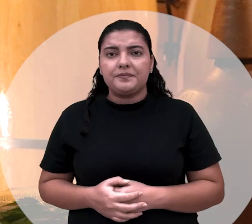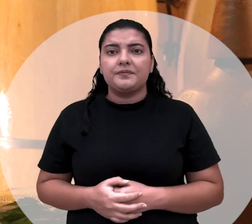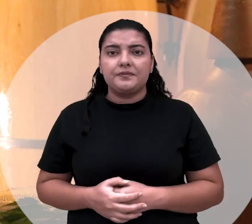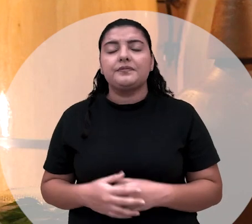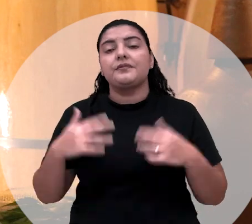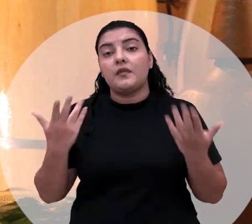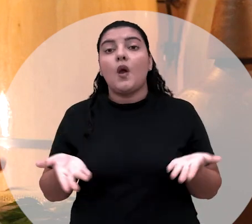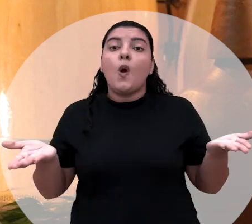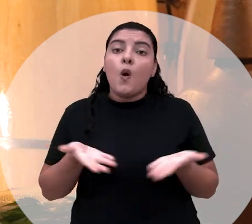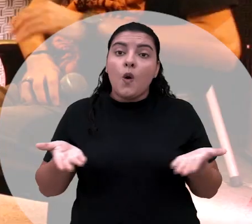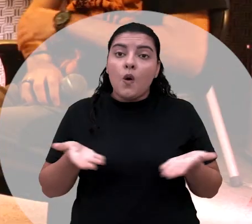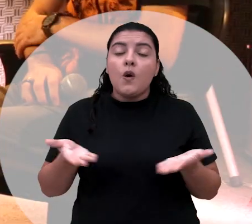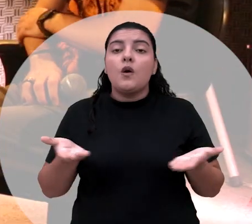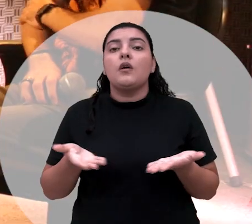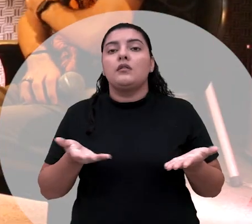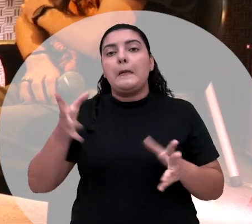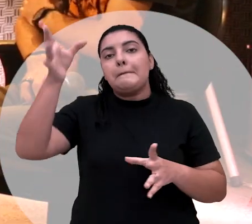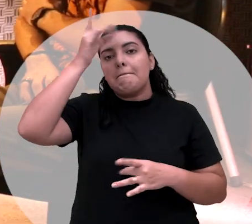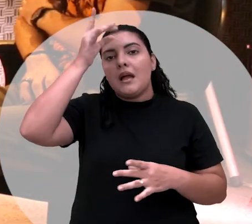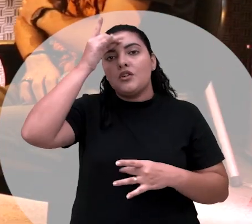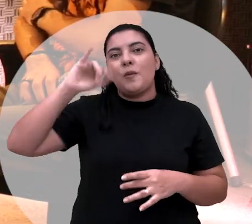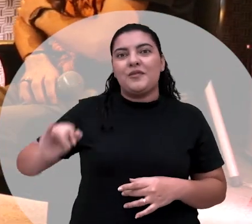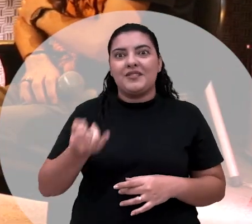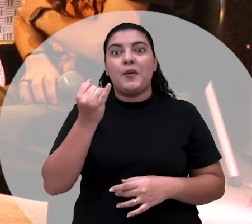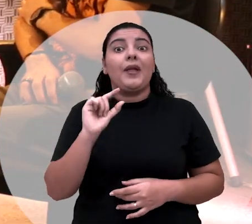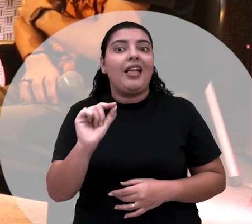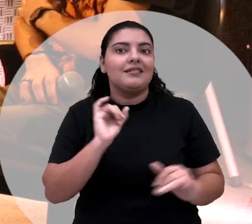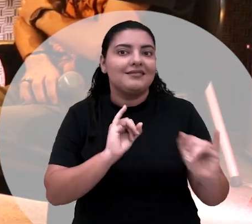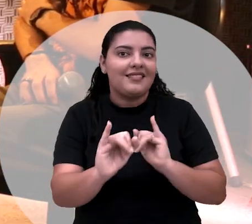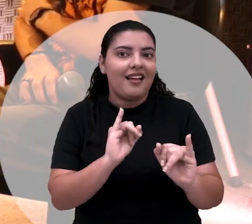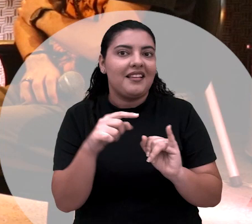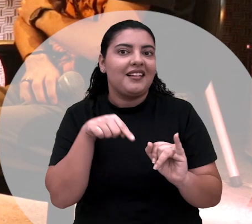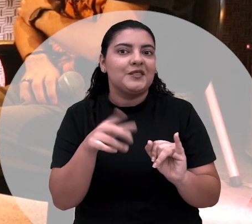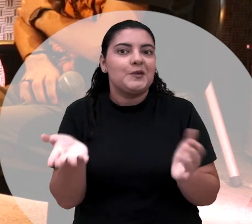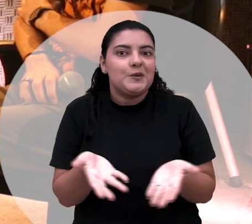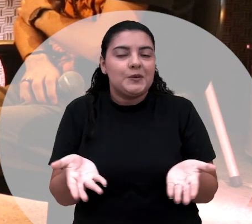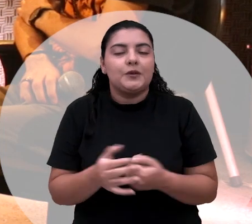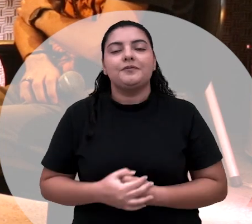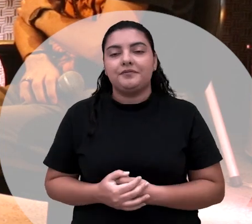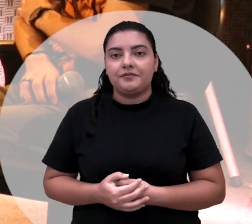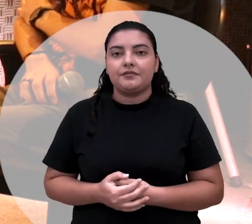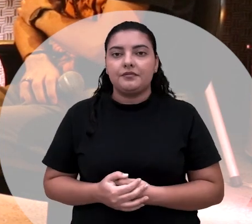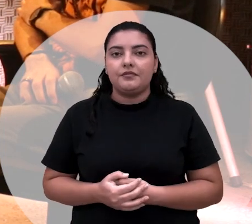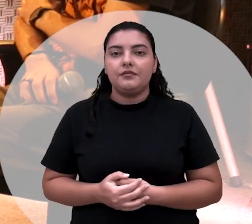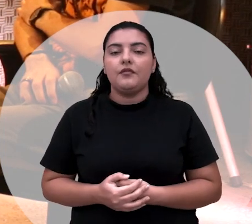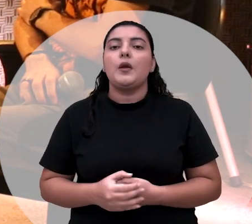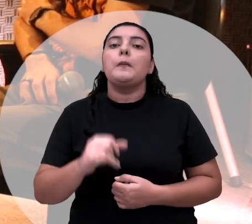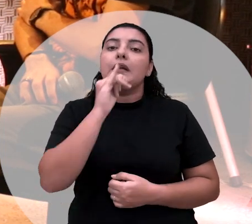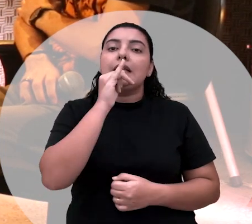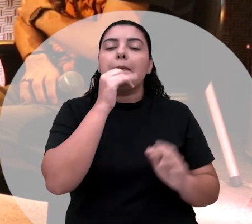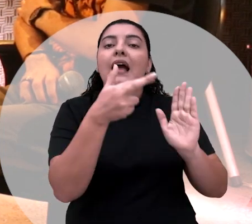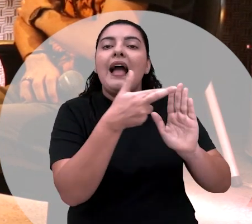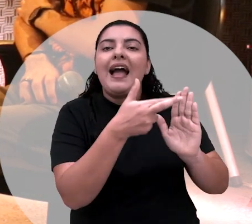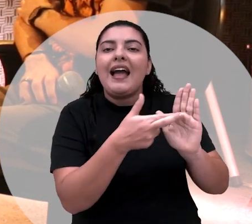Então, hoje em dia, o médio, ele tem a oportunidade da internet, né? Sim. O que a senhora tem a dizer sobre os fundamentos que